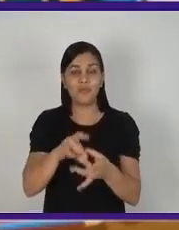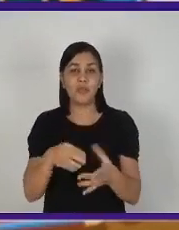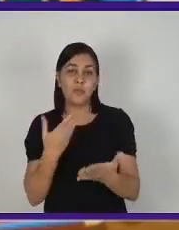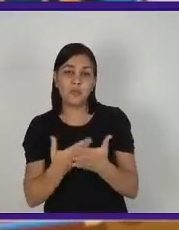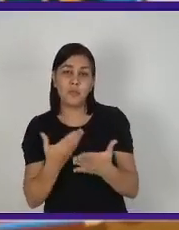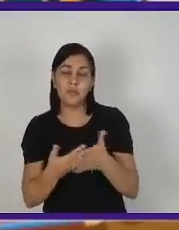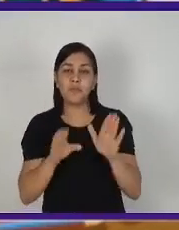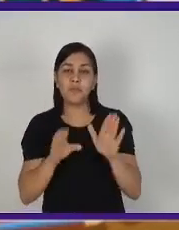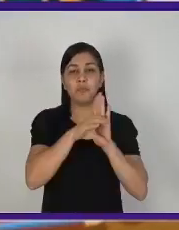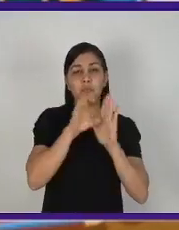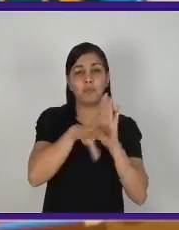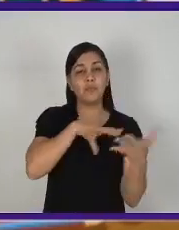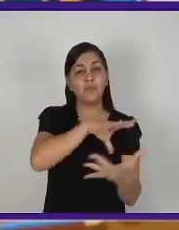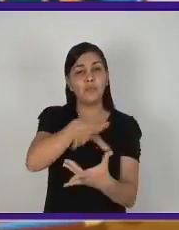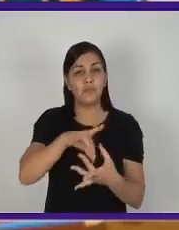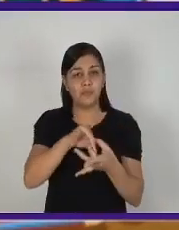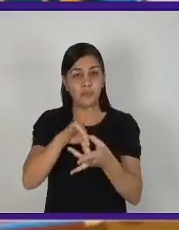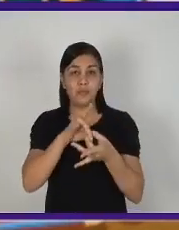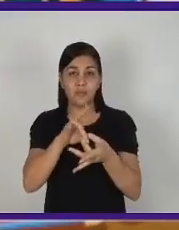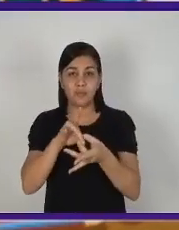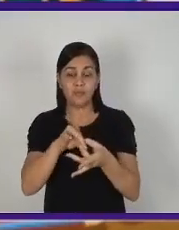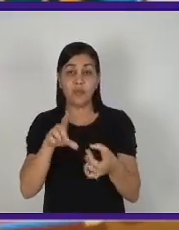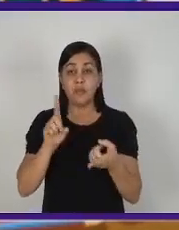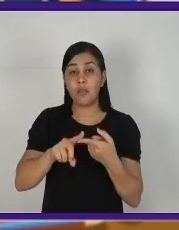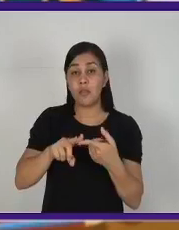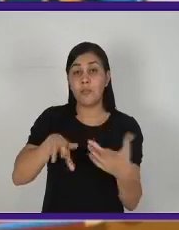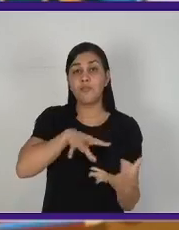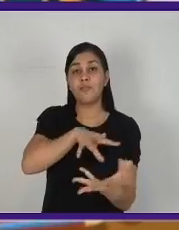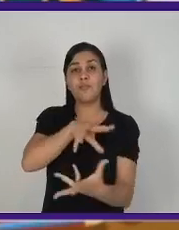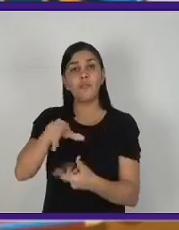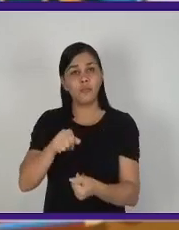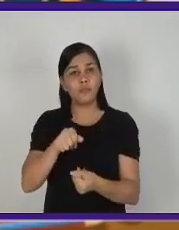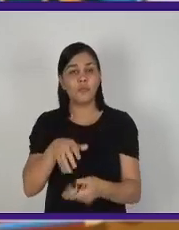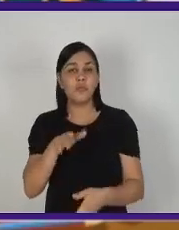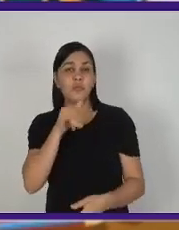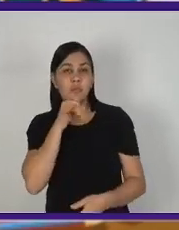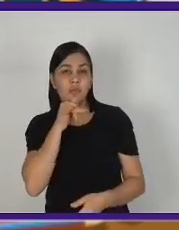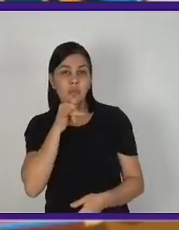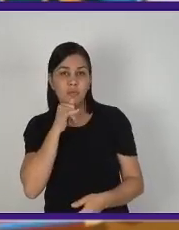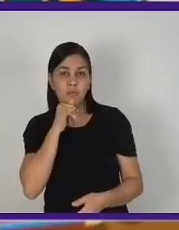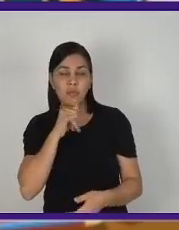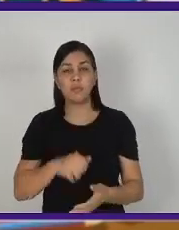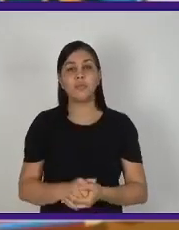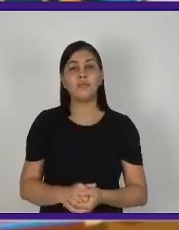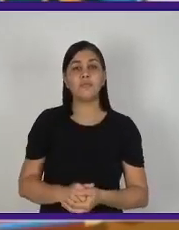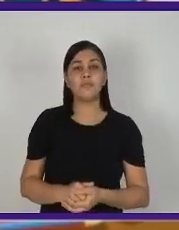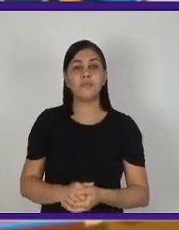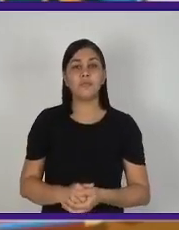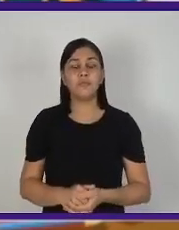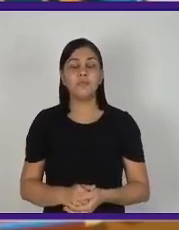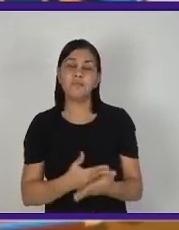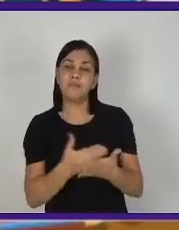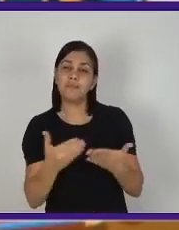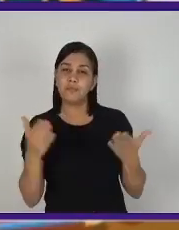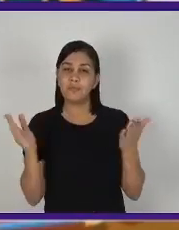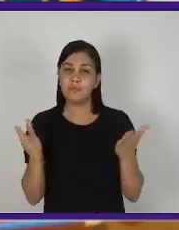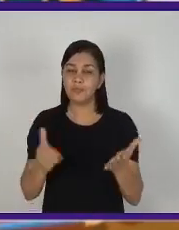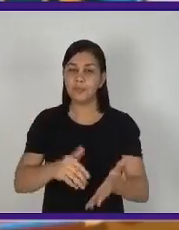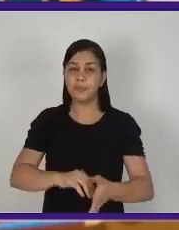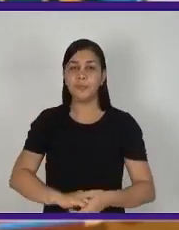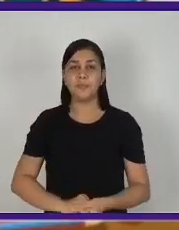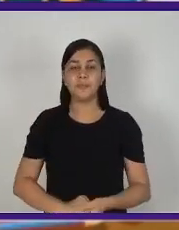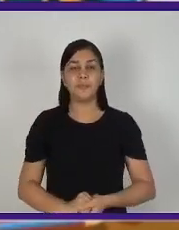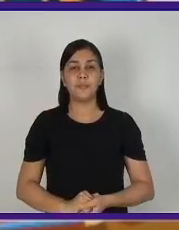conceito de globalização, sobre o conceito de mundialização e alguns exemplos práticos. A gente vai começar agora.